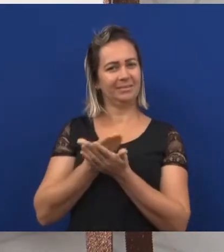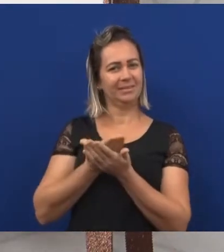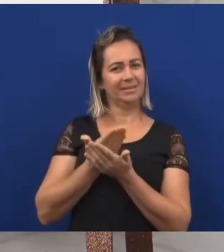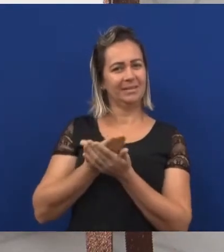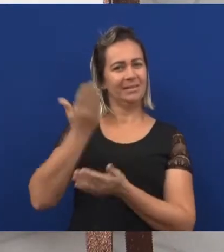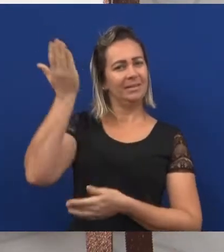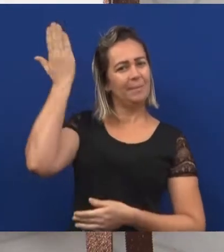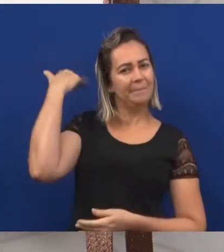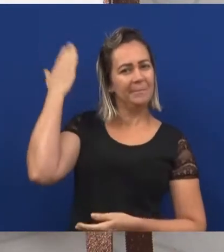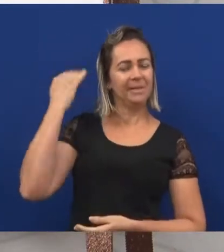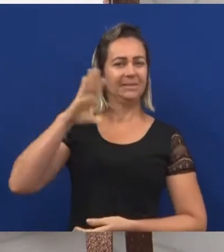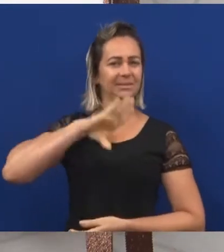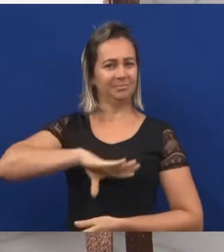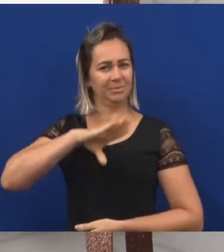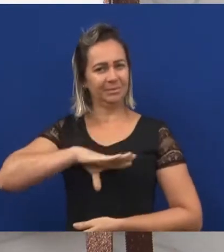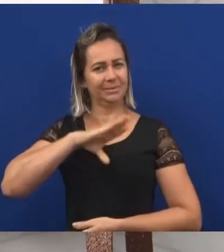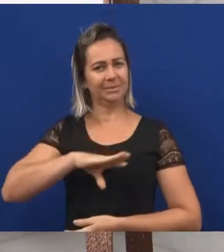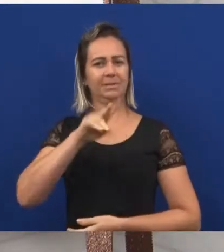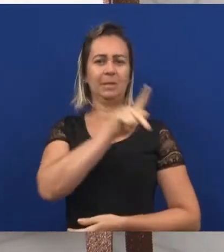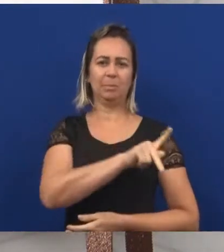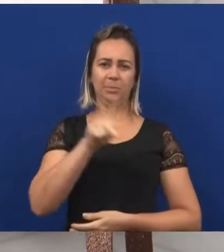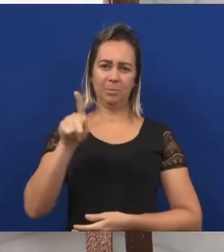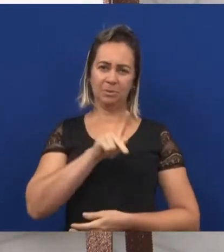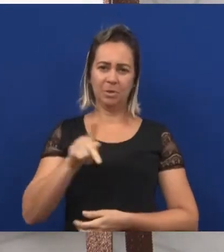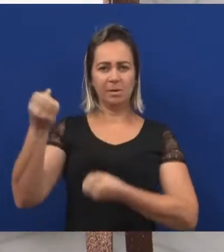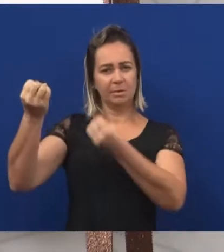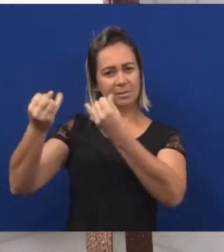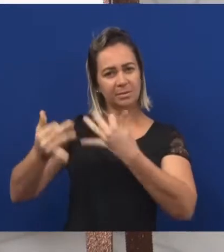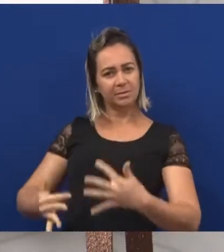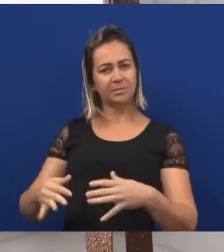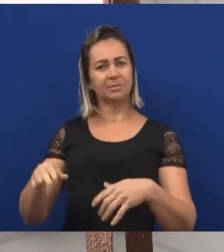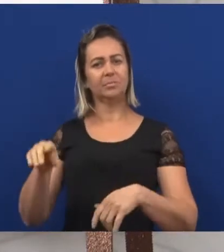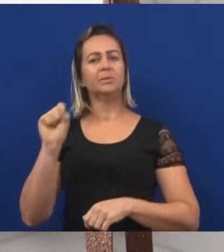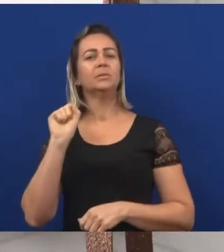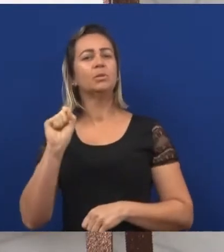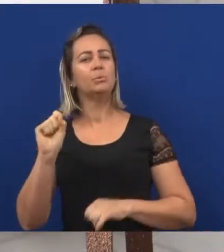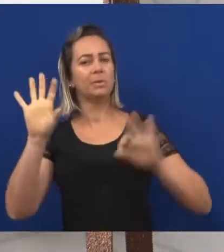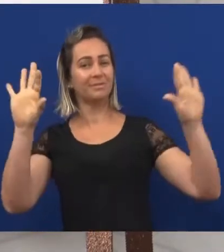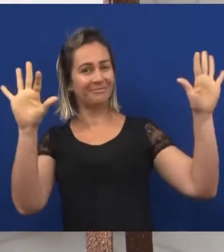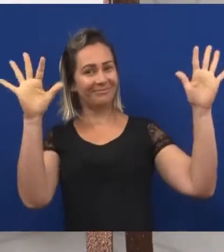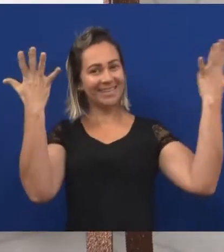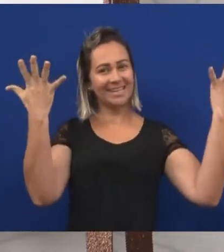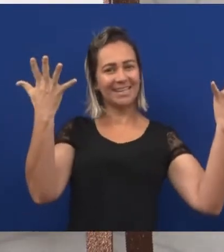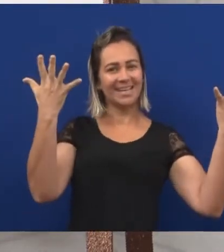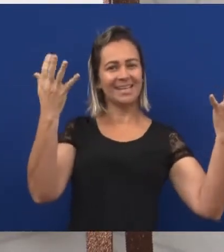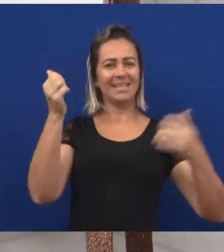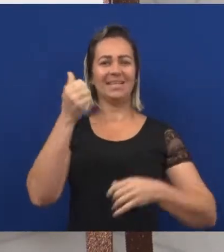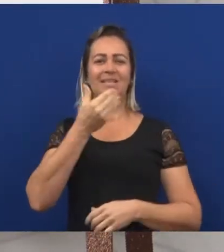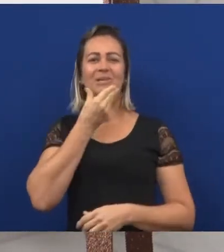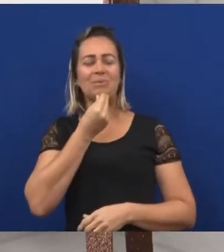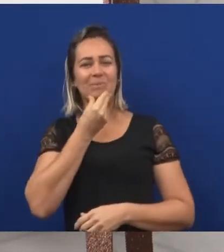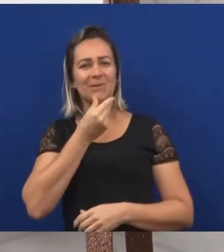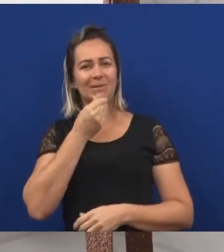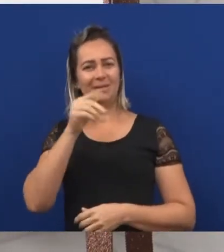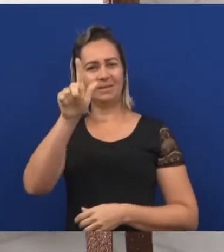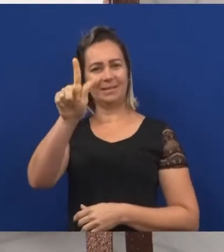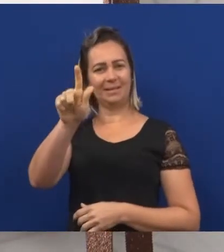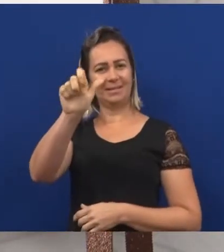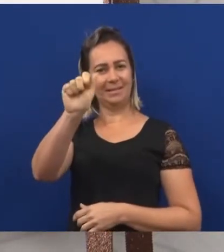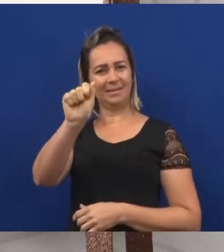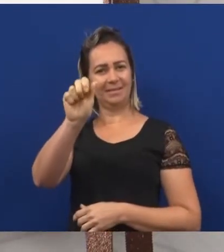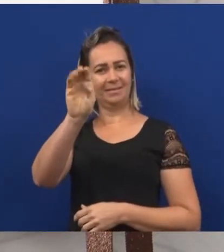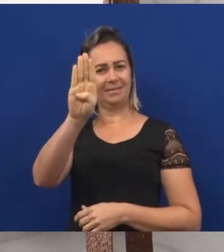língua portuguesa, a professora falou sobre o aniversário do Gabriel? Sim?